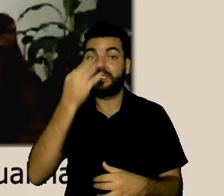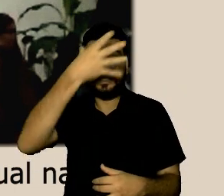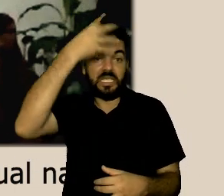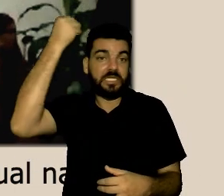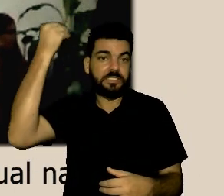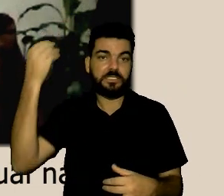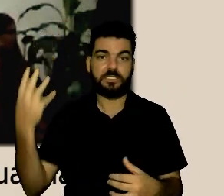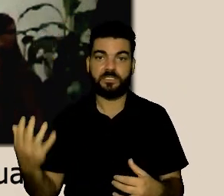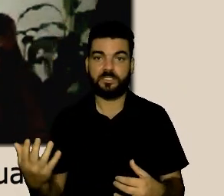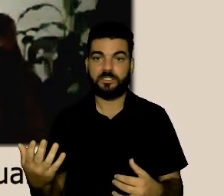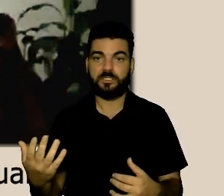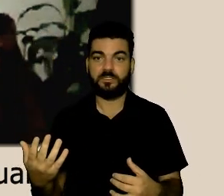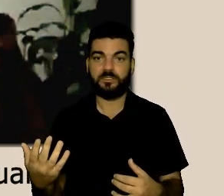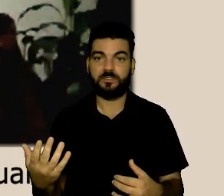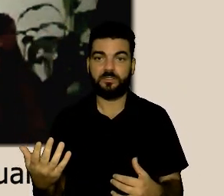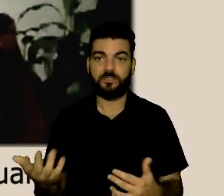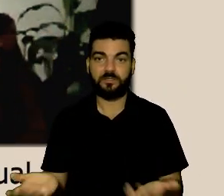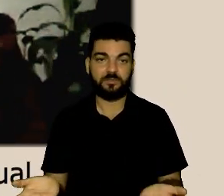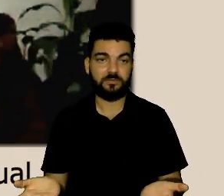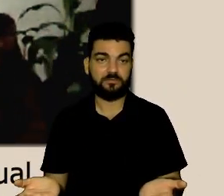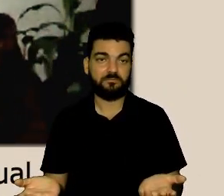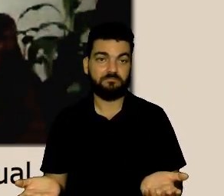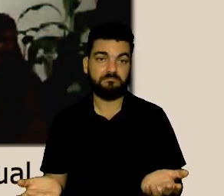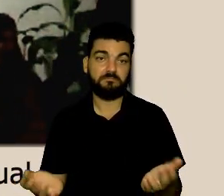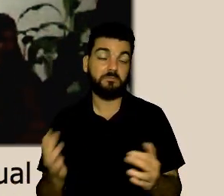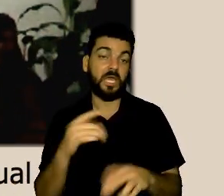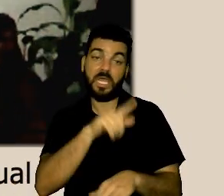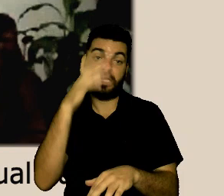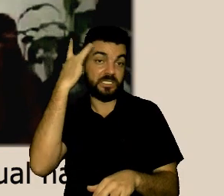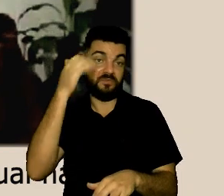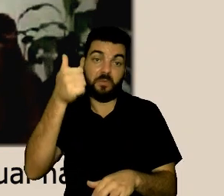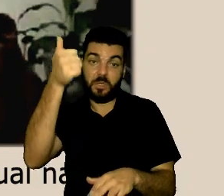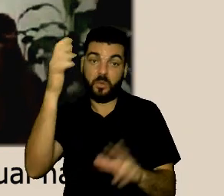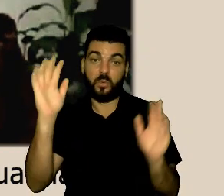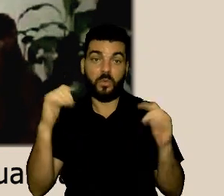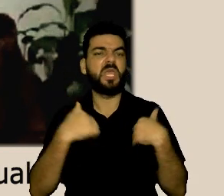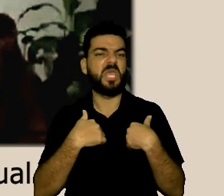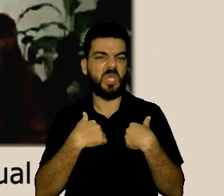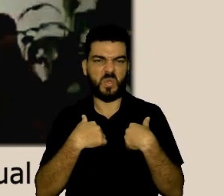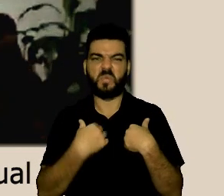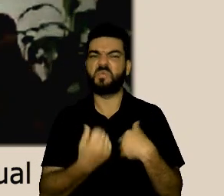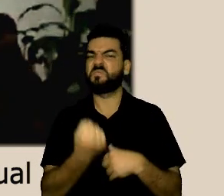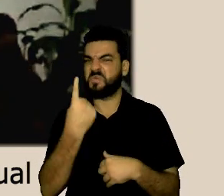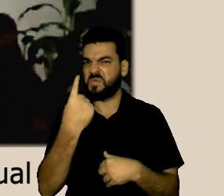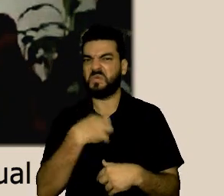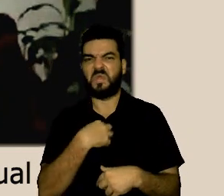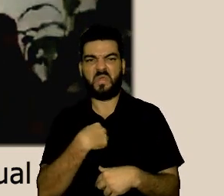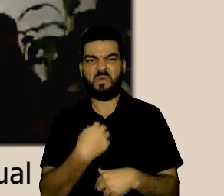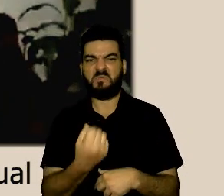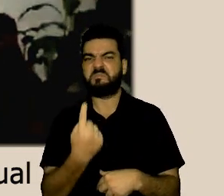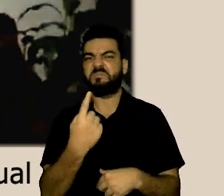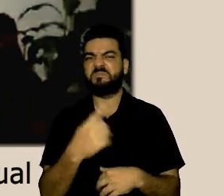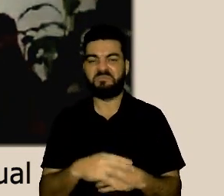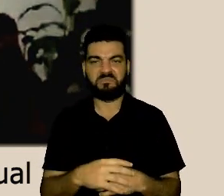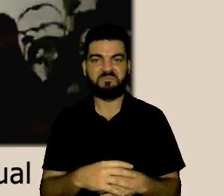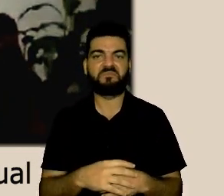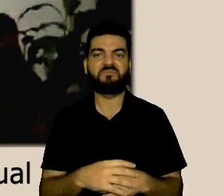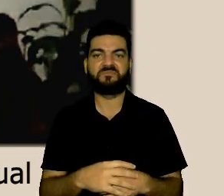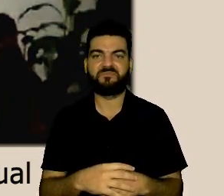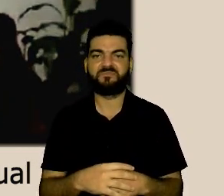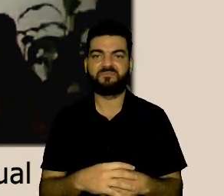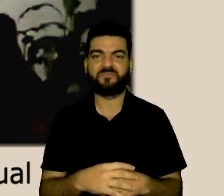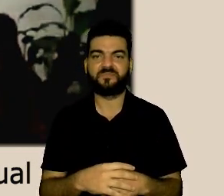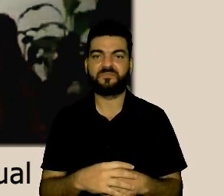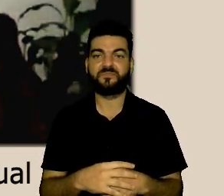as feridas se cicatrizavam em silêncio então foi um processo muito diferente para